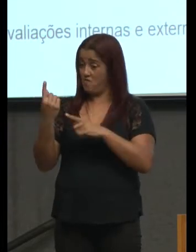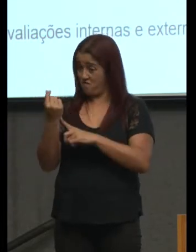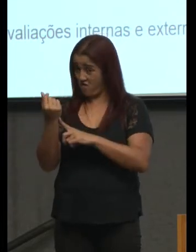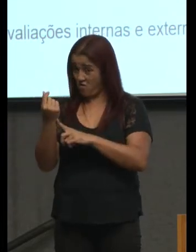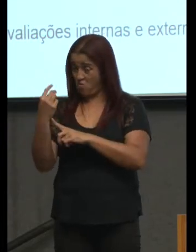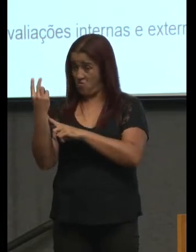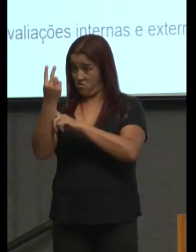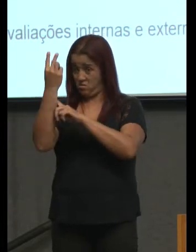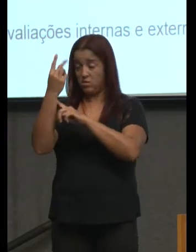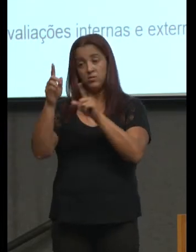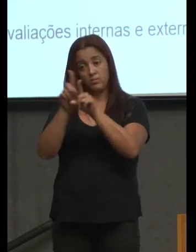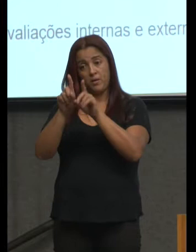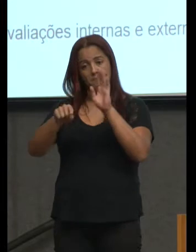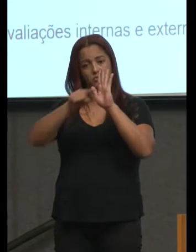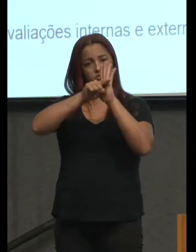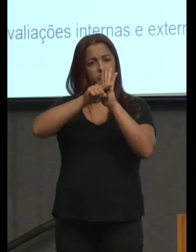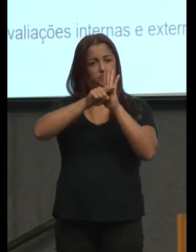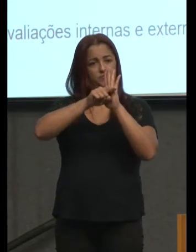também são negativos